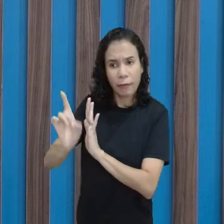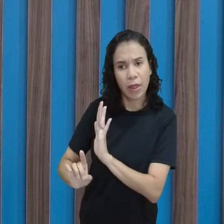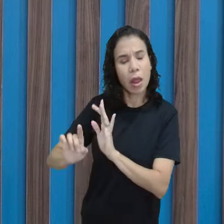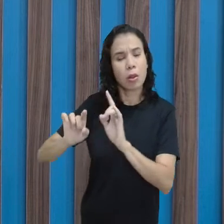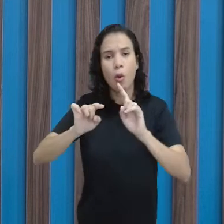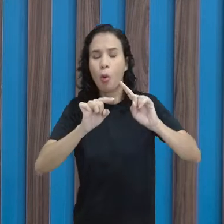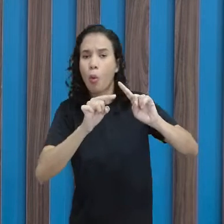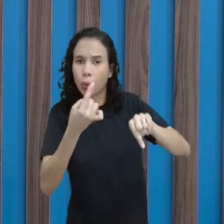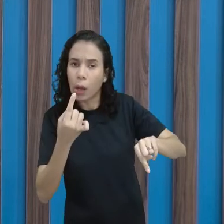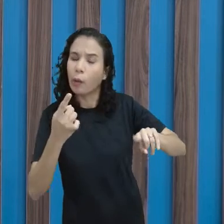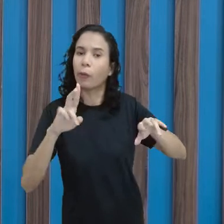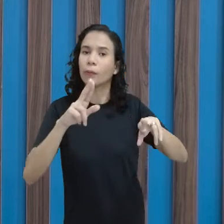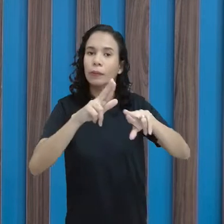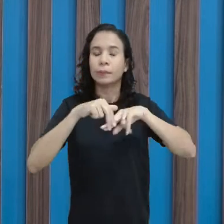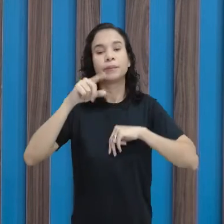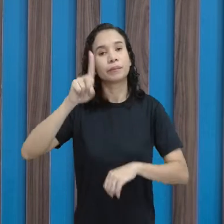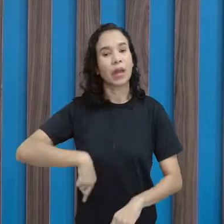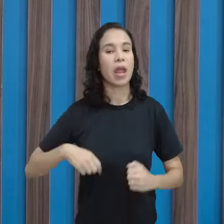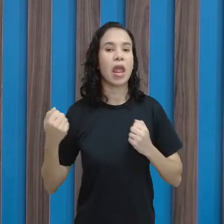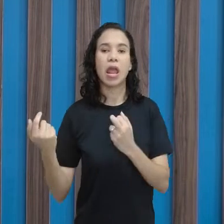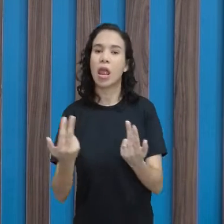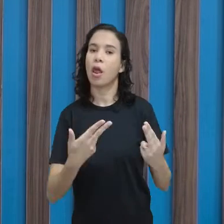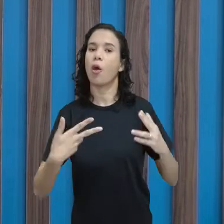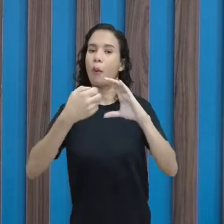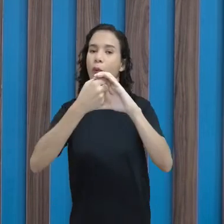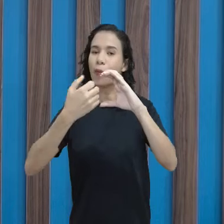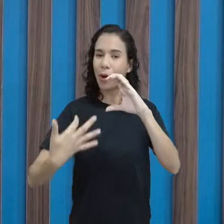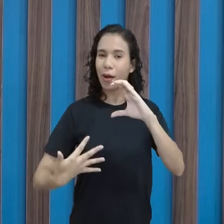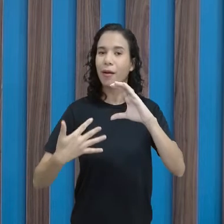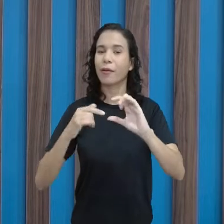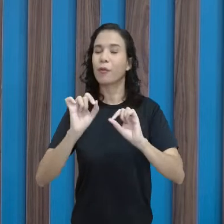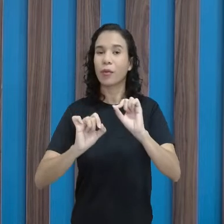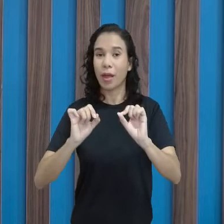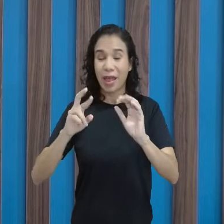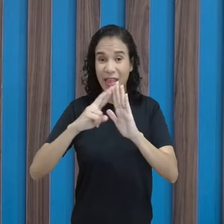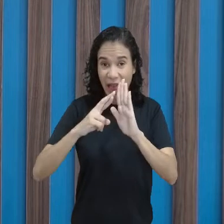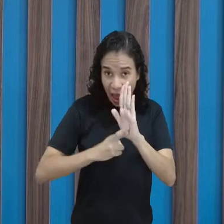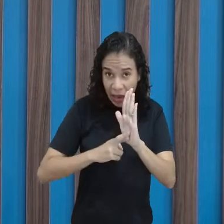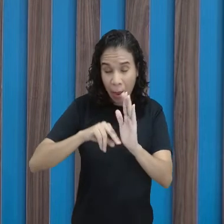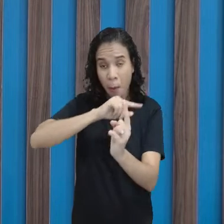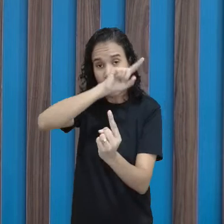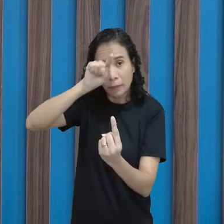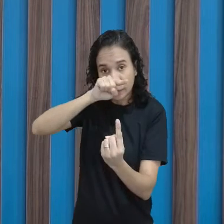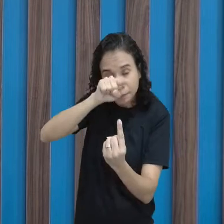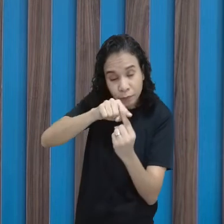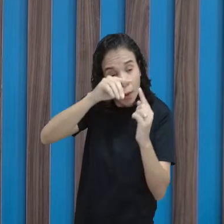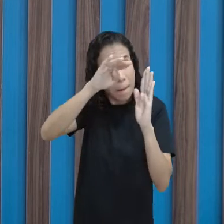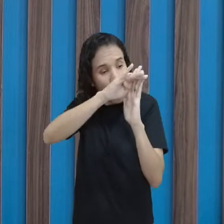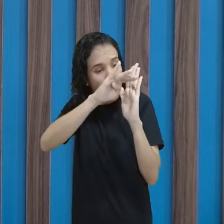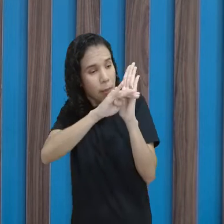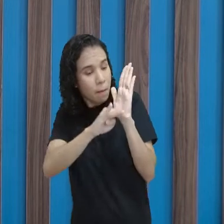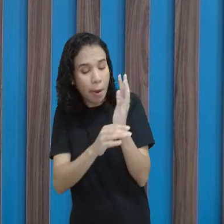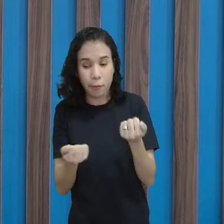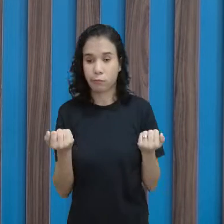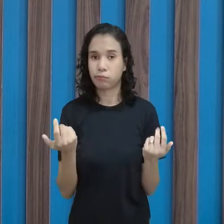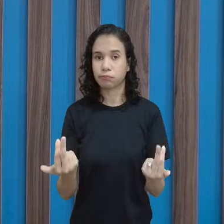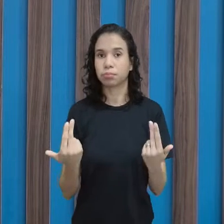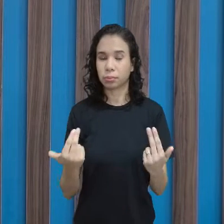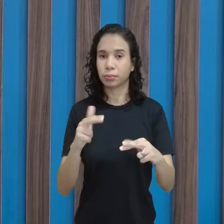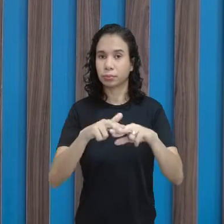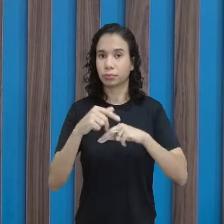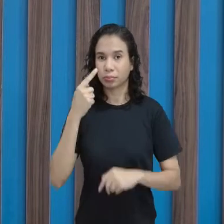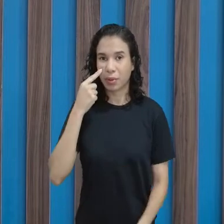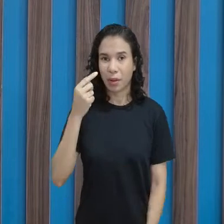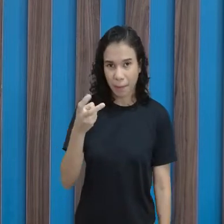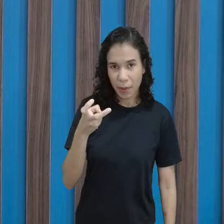não, a gente tem a mesma característica, né? E as regras, o objetivo, tudo funciona da mesma forma. Então,